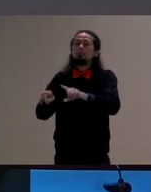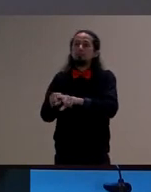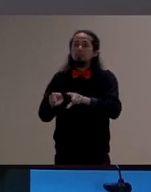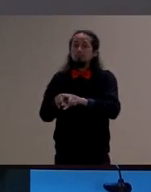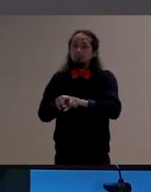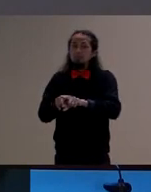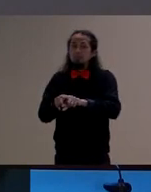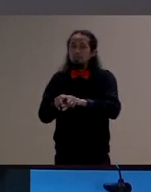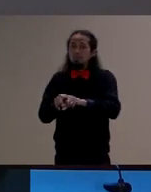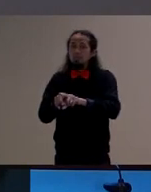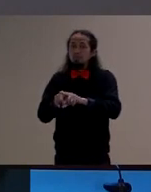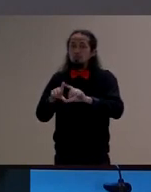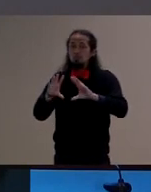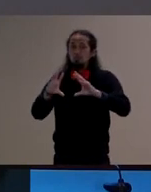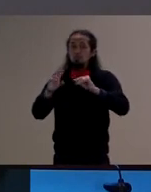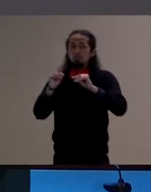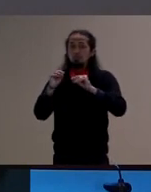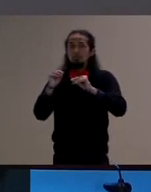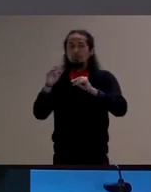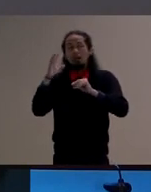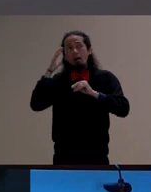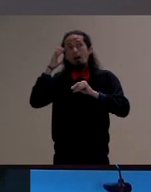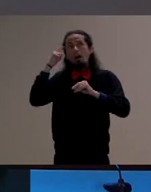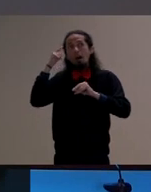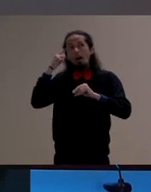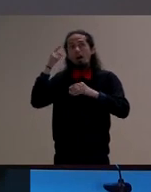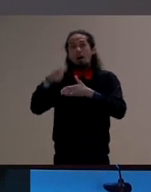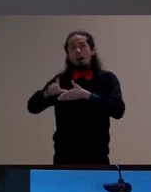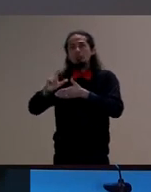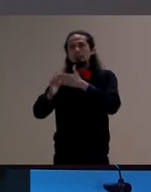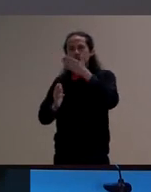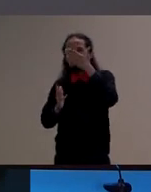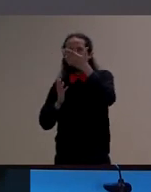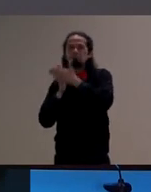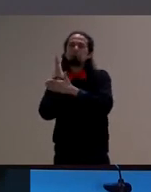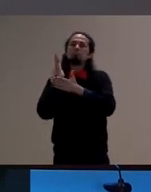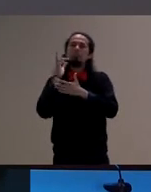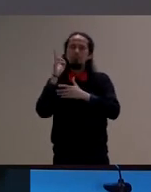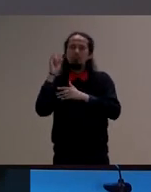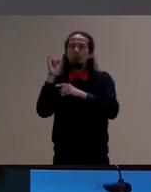essa ideia de revolução alcançar outros